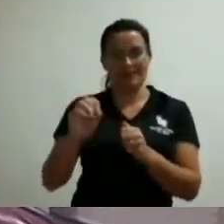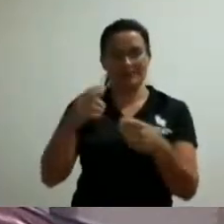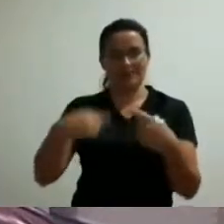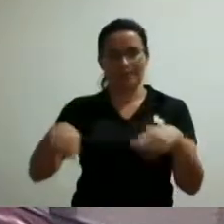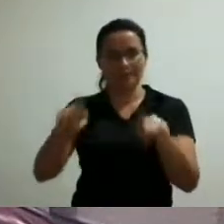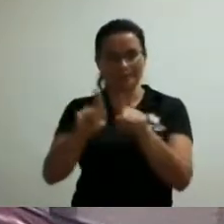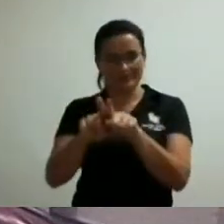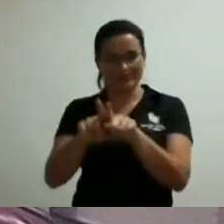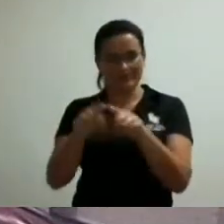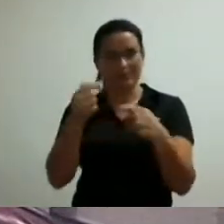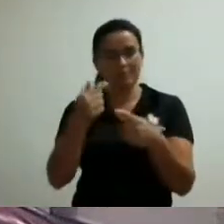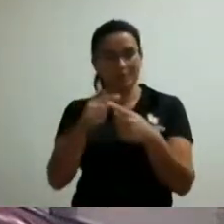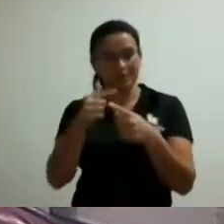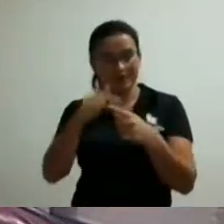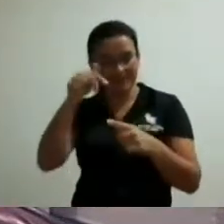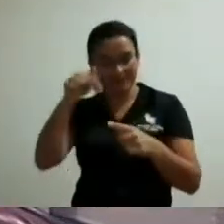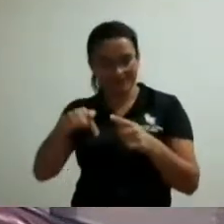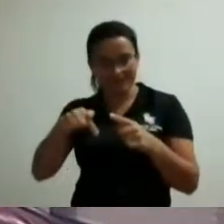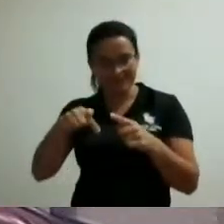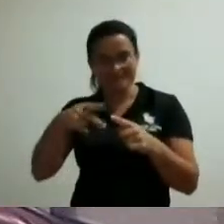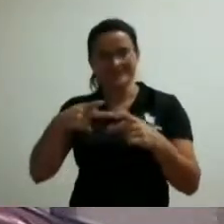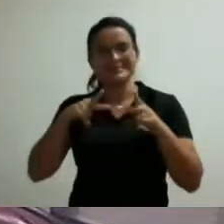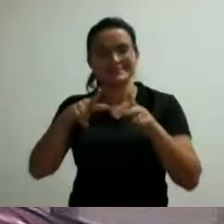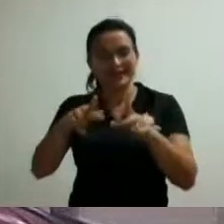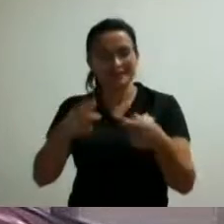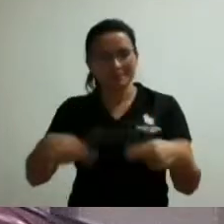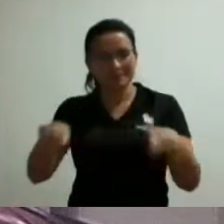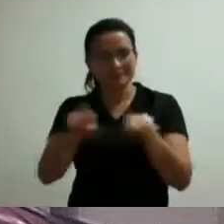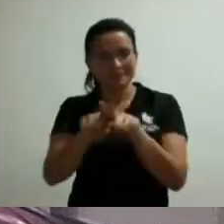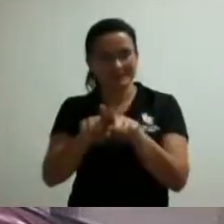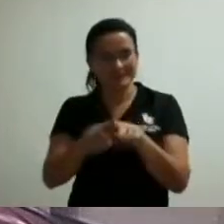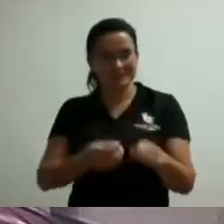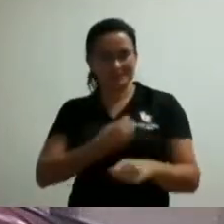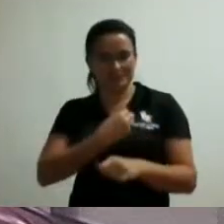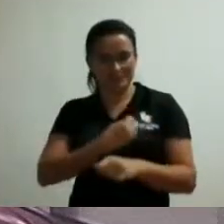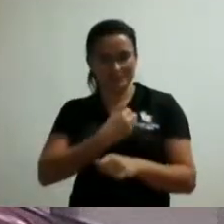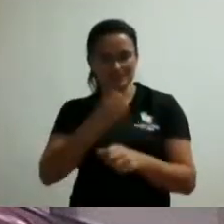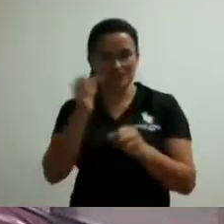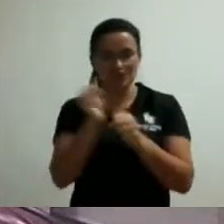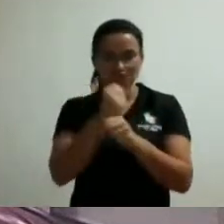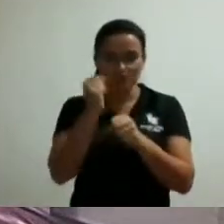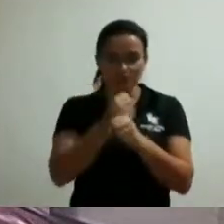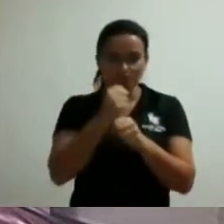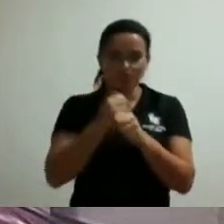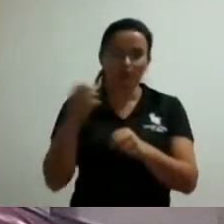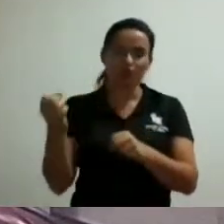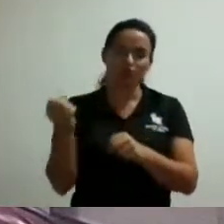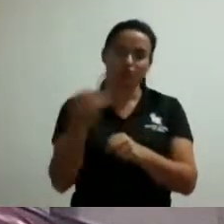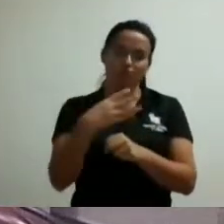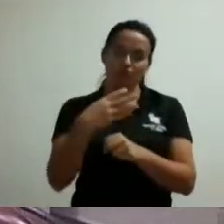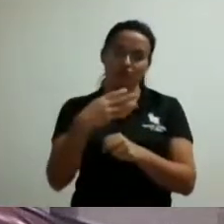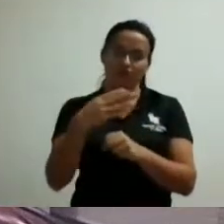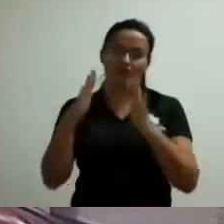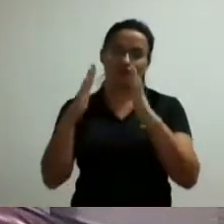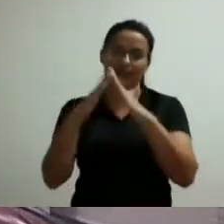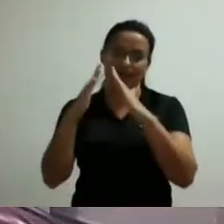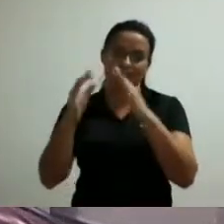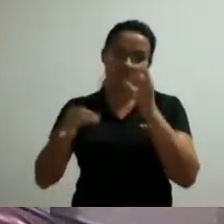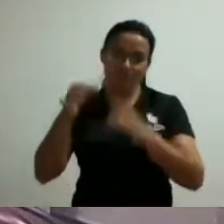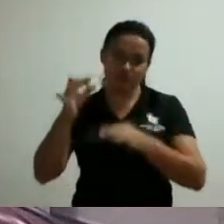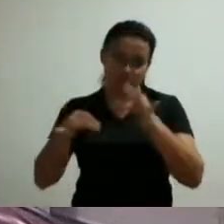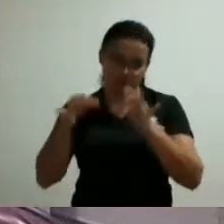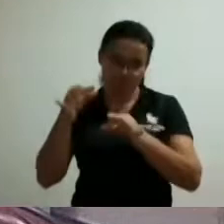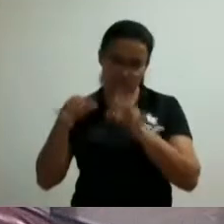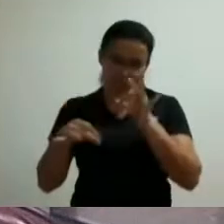casa também sempre esteve presente aqui em detrimento da construção daquele novo fórum ali da cidade de juiz de fora que vai ser naquele